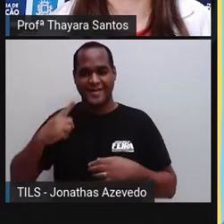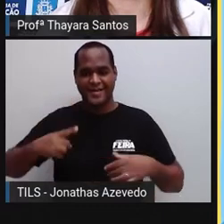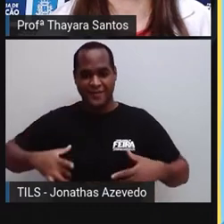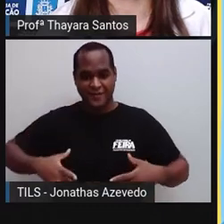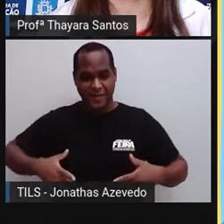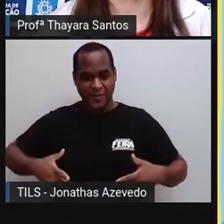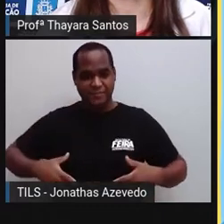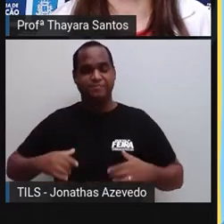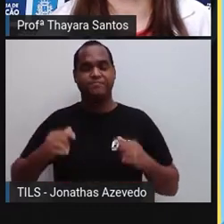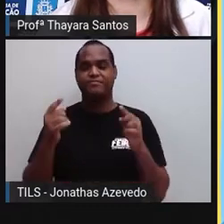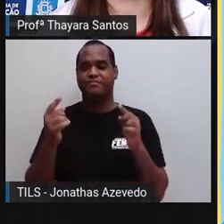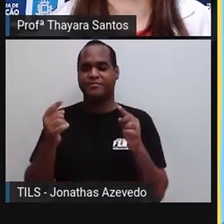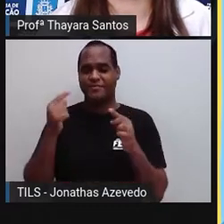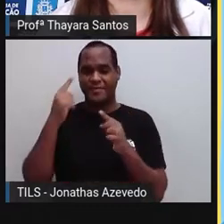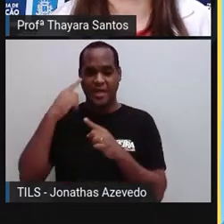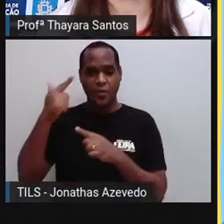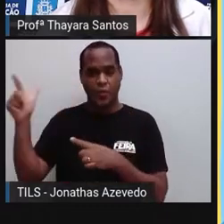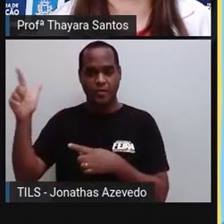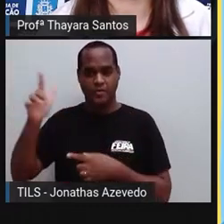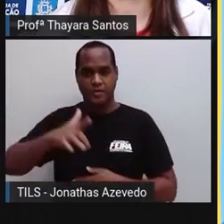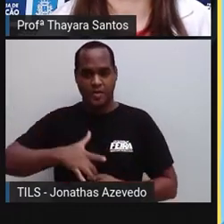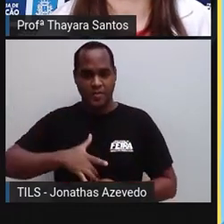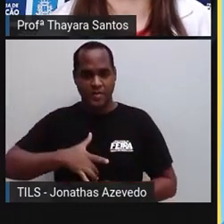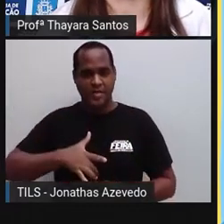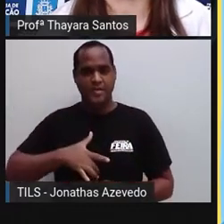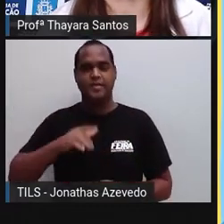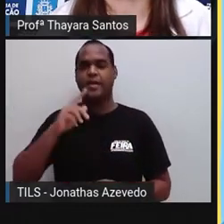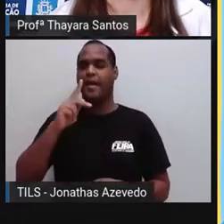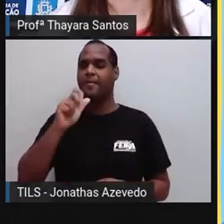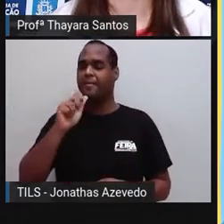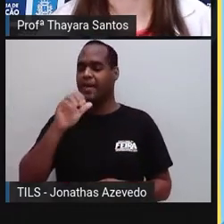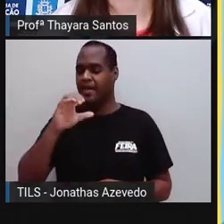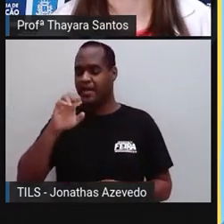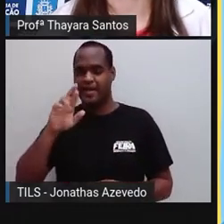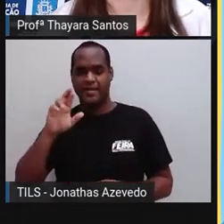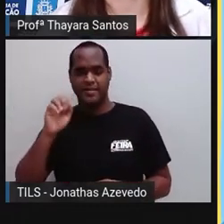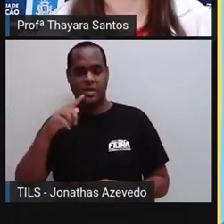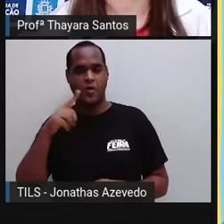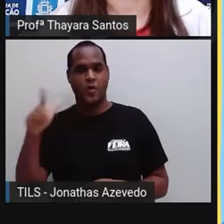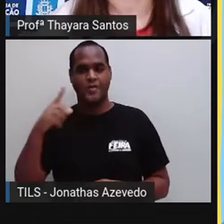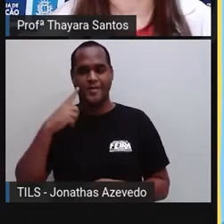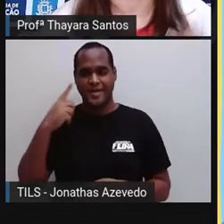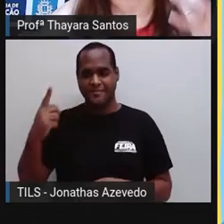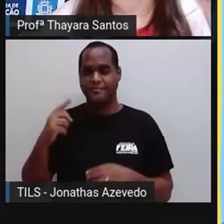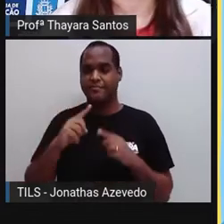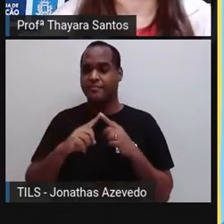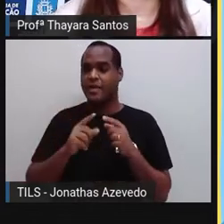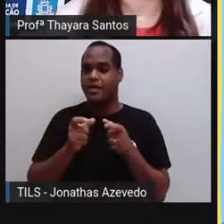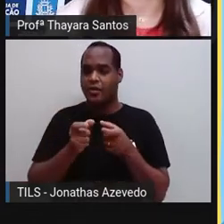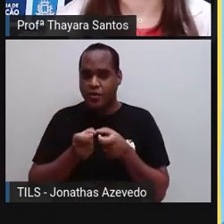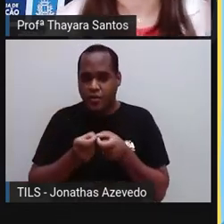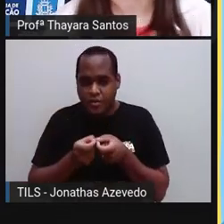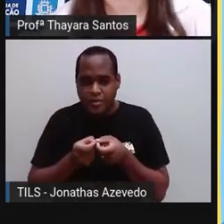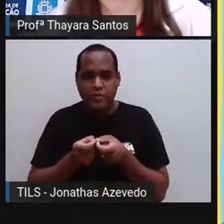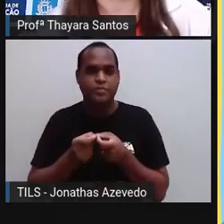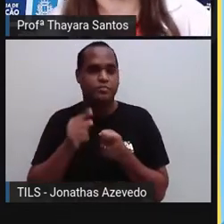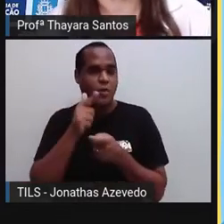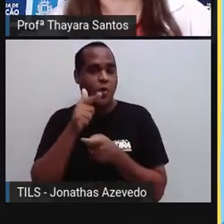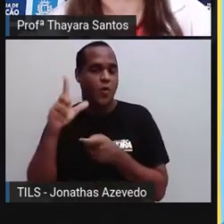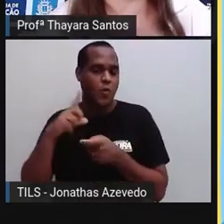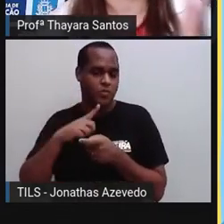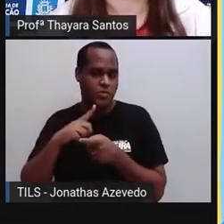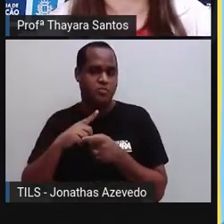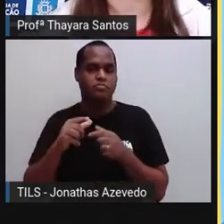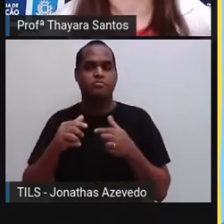-renais. A gente tem o pâncreas, que é essa estrutura aqui. E as glândulas sexuais, que são tanto o testículo quanto o